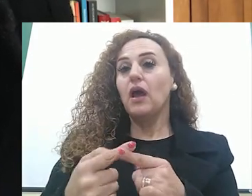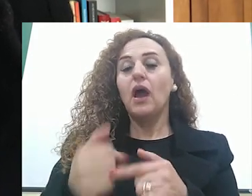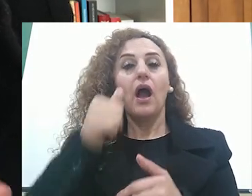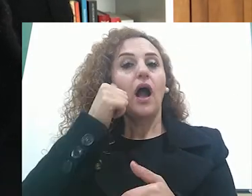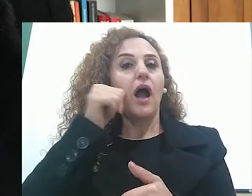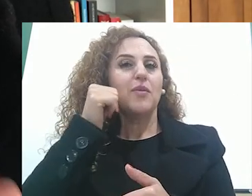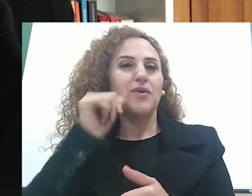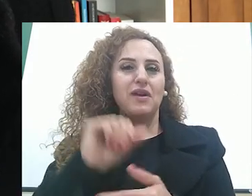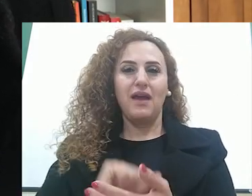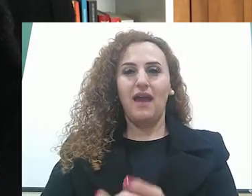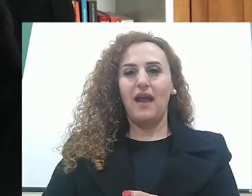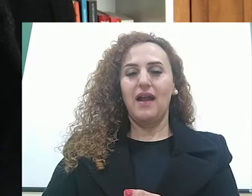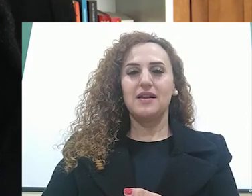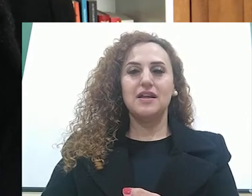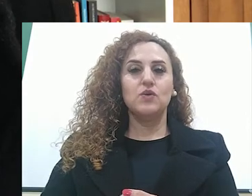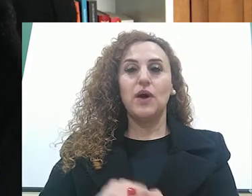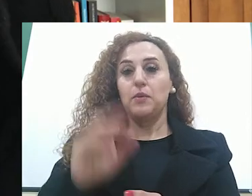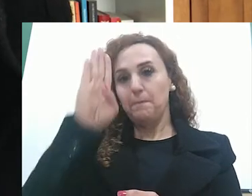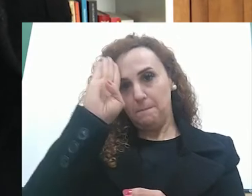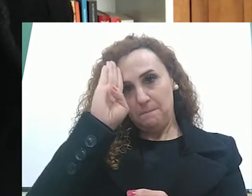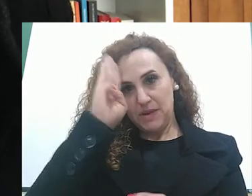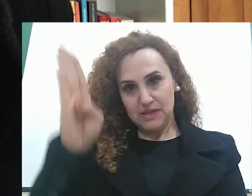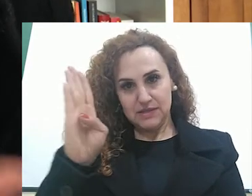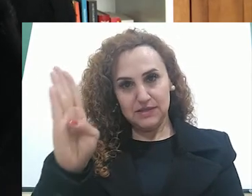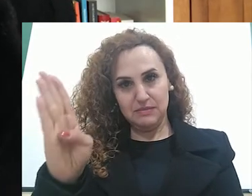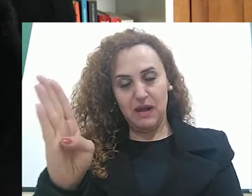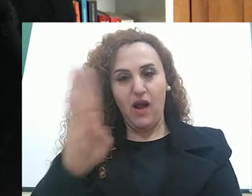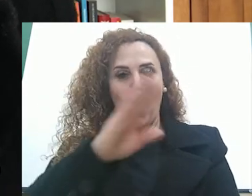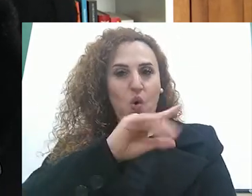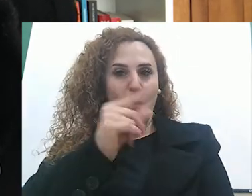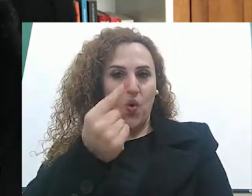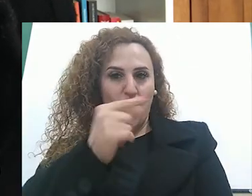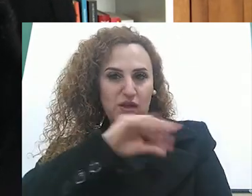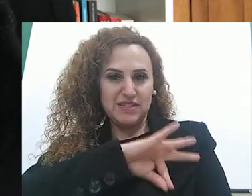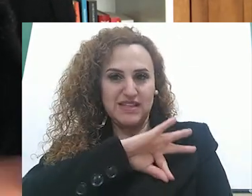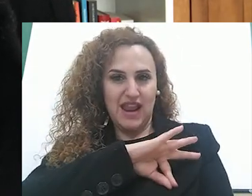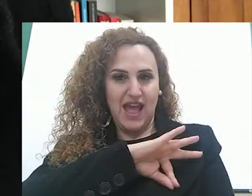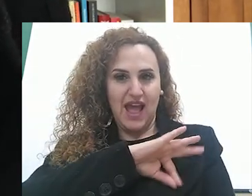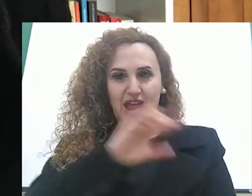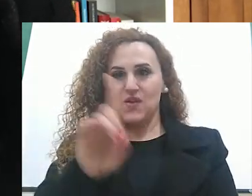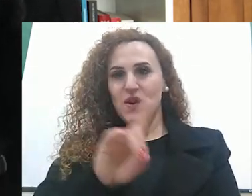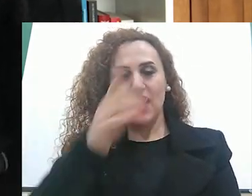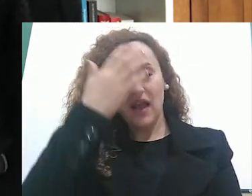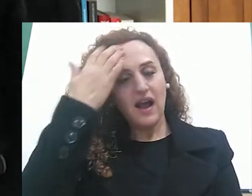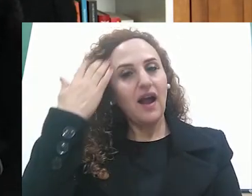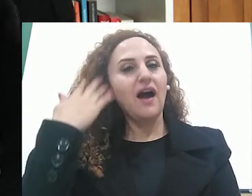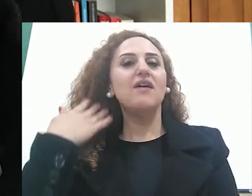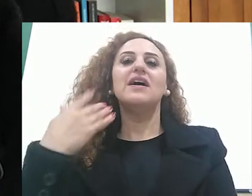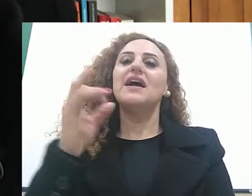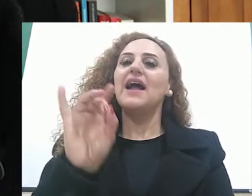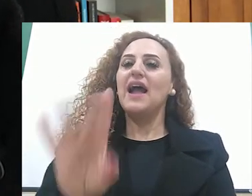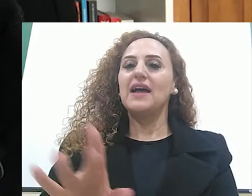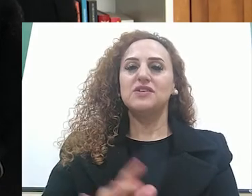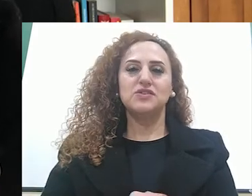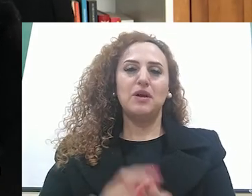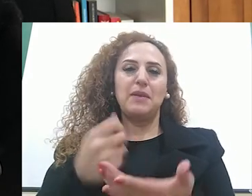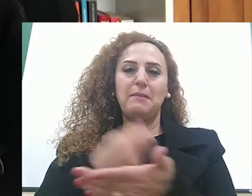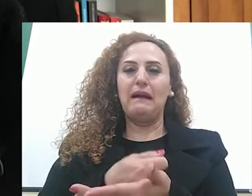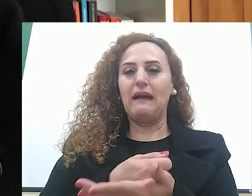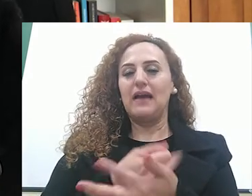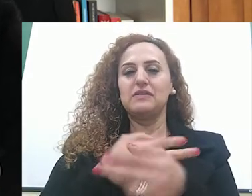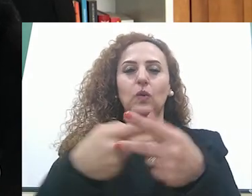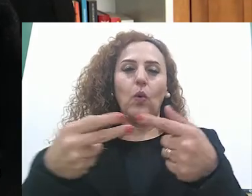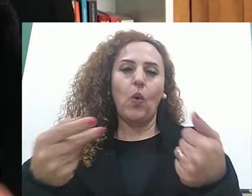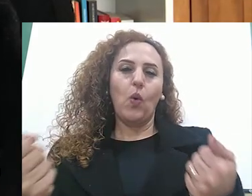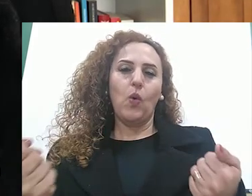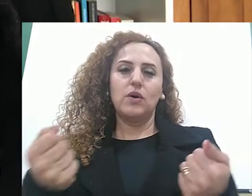mulher, ela não era rimo de família. Então, o salário que ela recebia como professora era para pagar as suas coisinhas, né? Então,